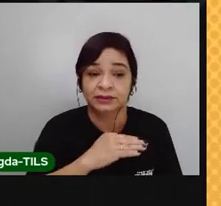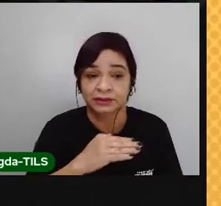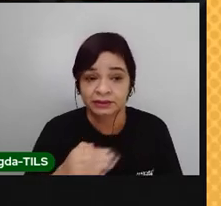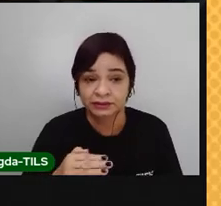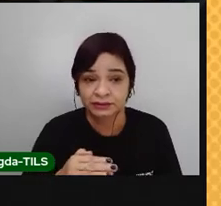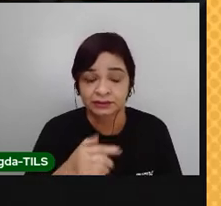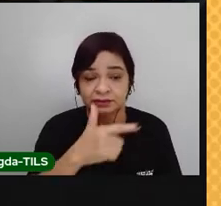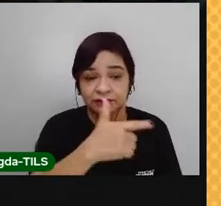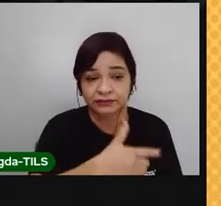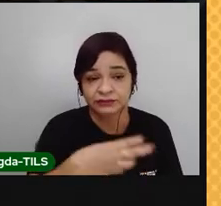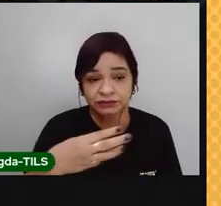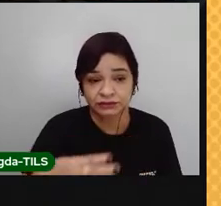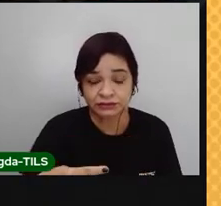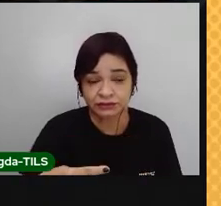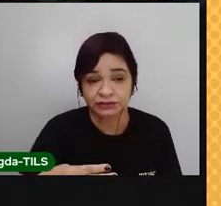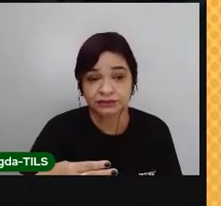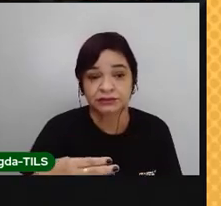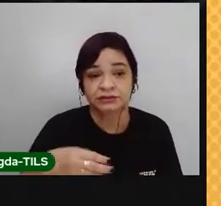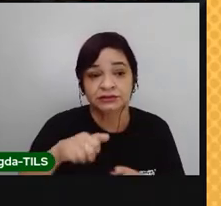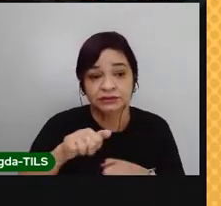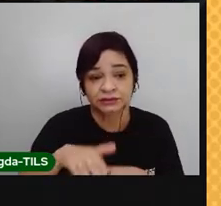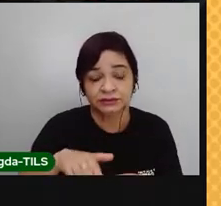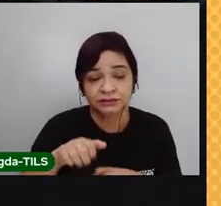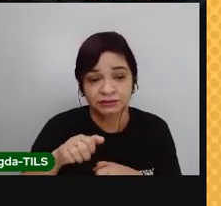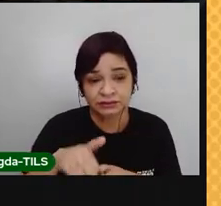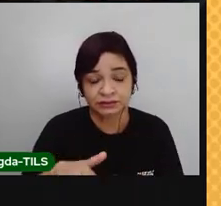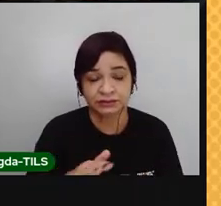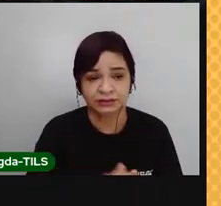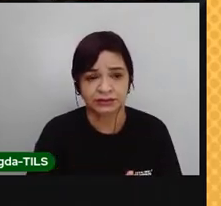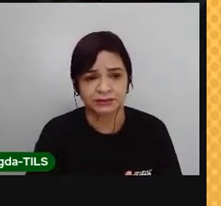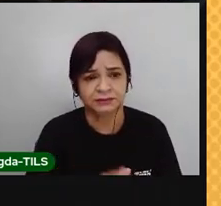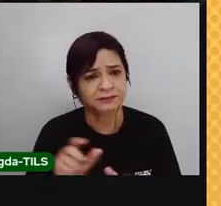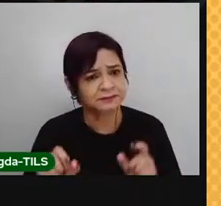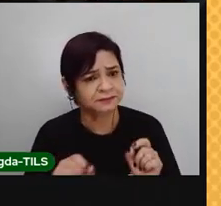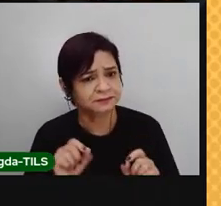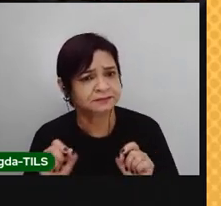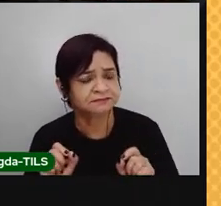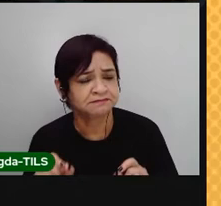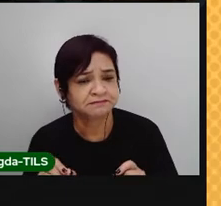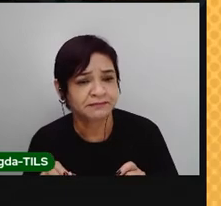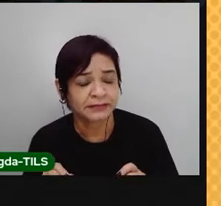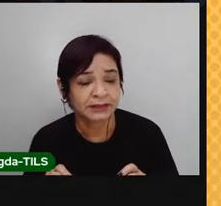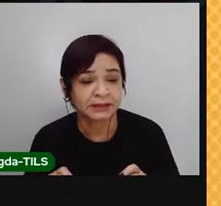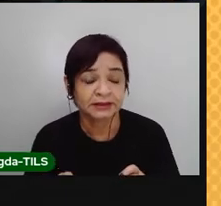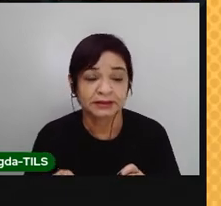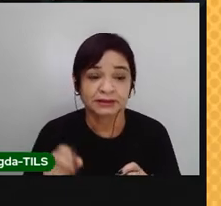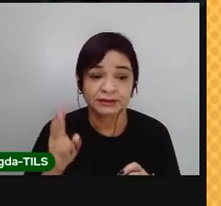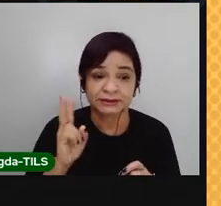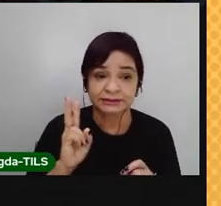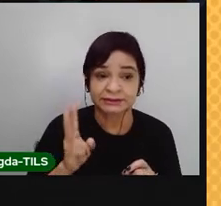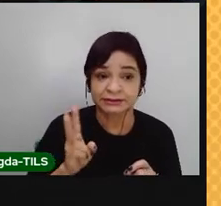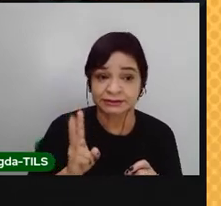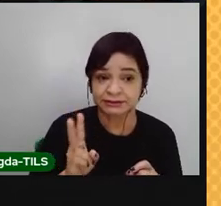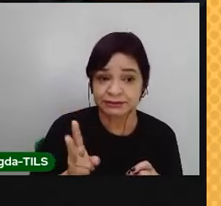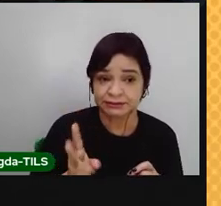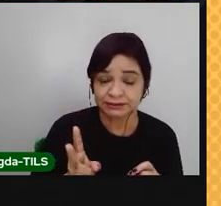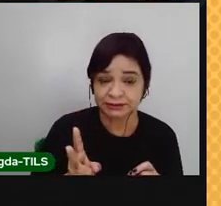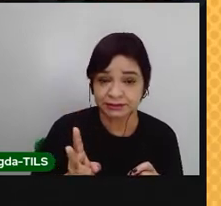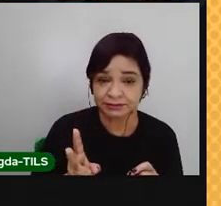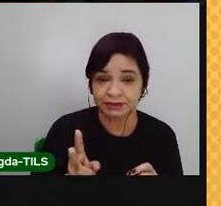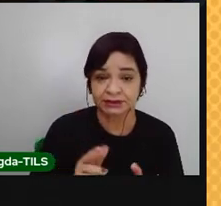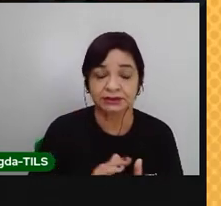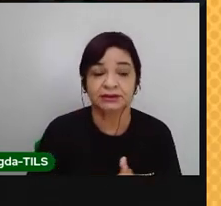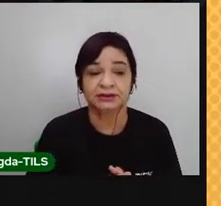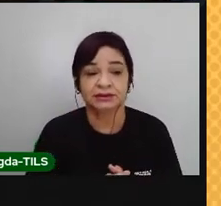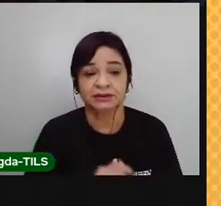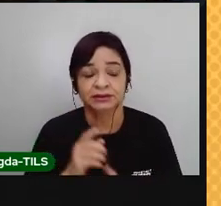junho, a gente tem o solstício de inverno. Isso quer dizer que, toda vez que vocês verem essa palavra solstício, é